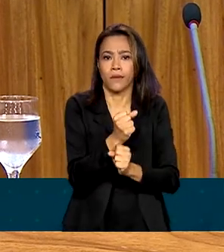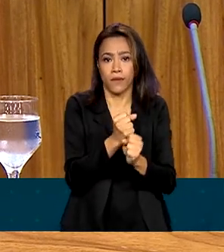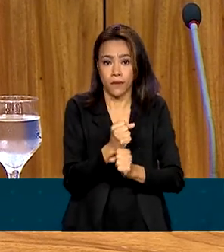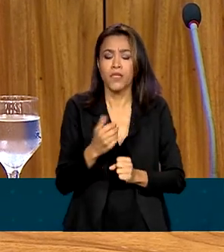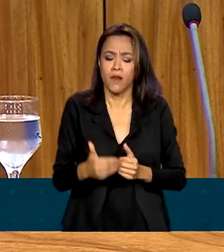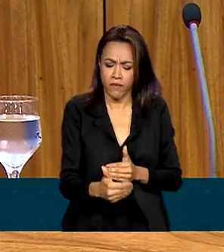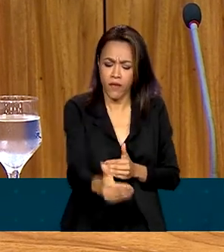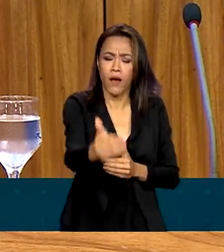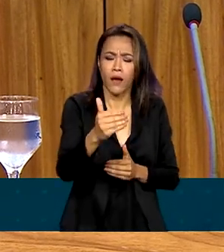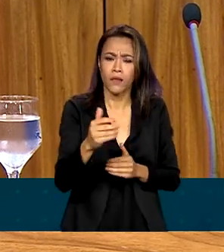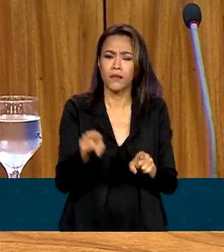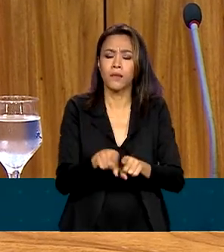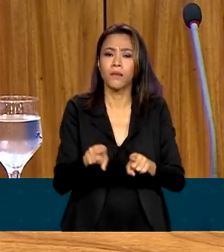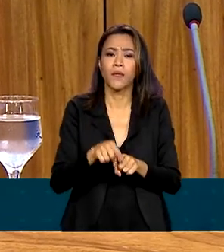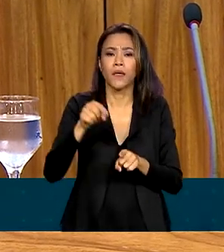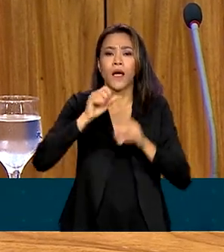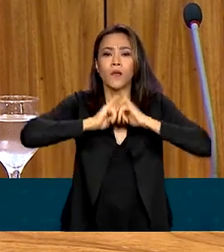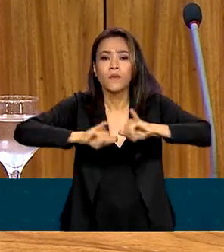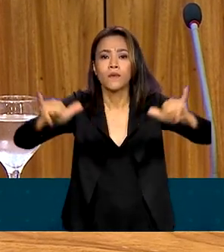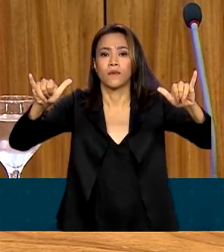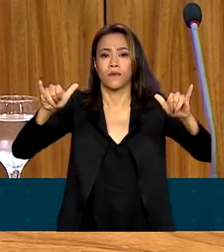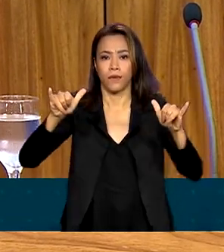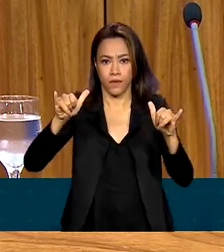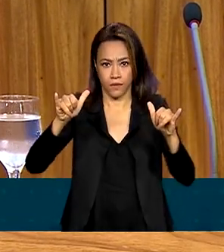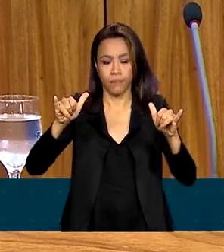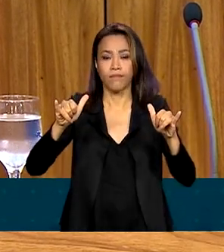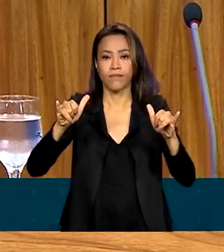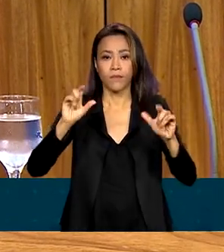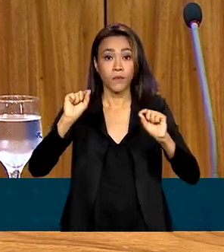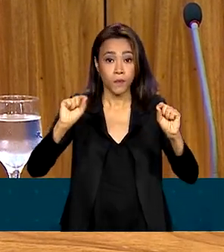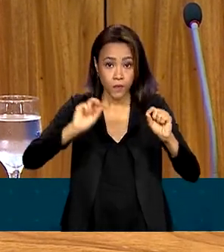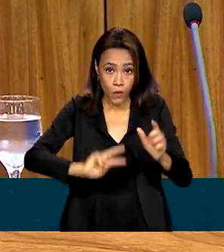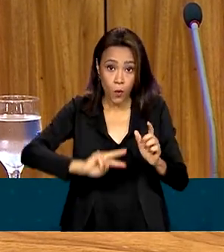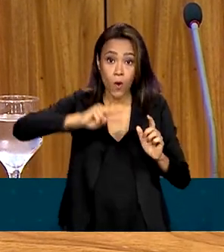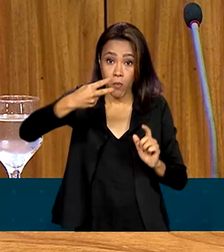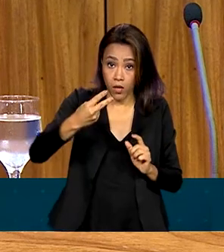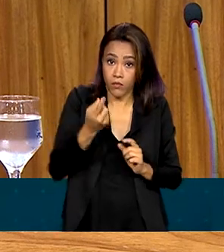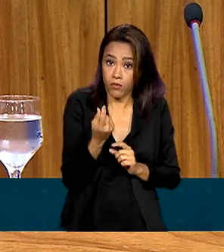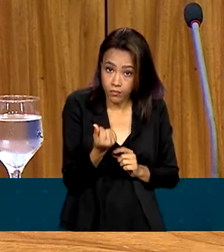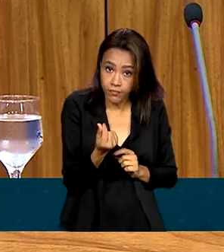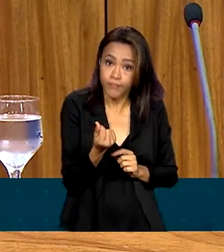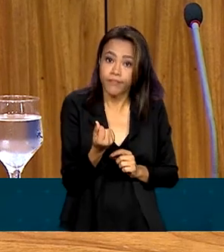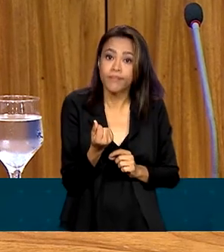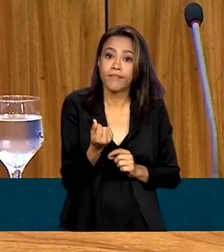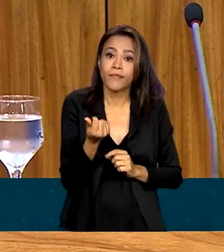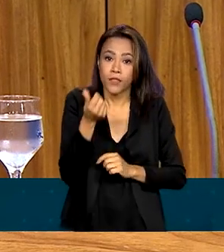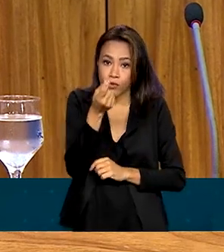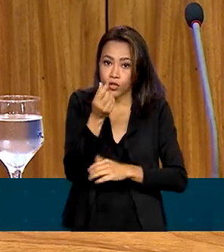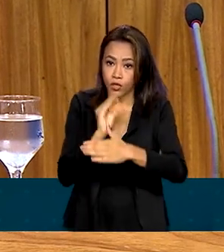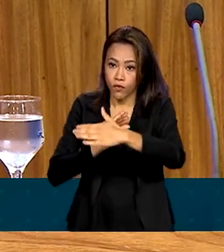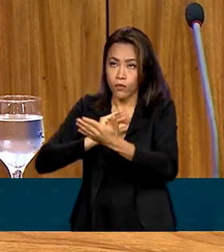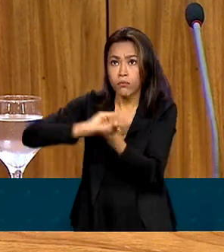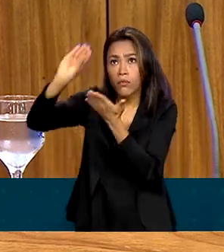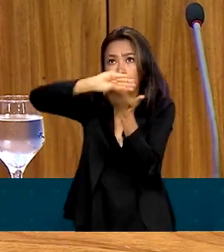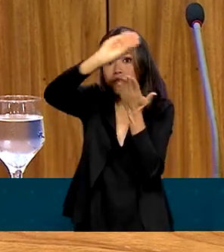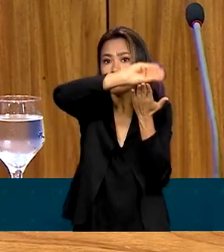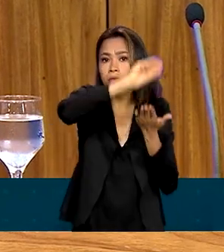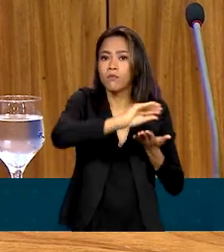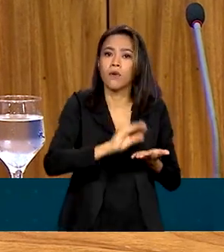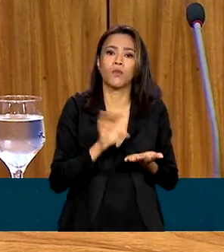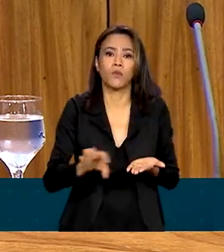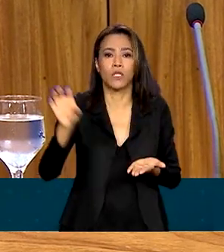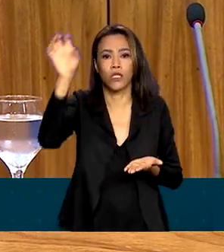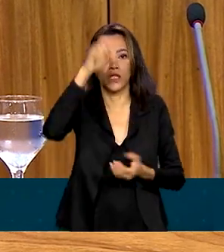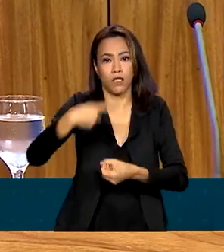o reajuste, aumento nos recursos repassados para os estados e municípios. a ideia é